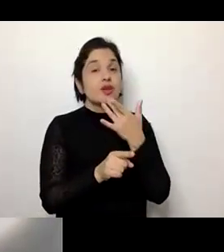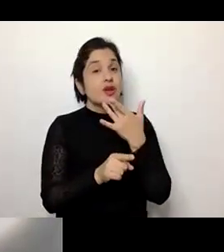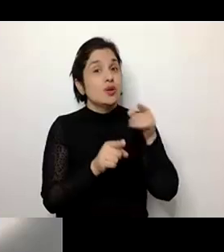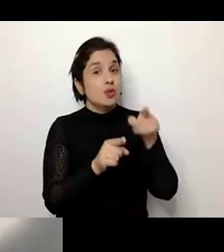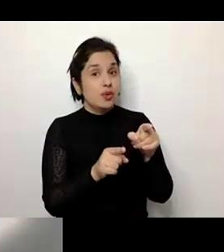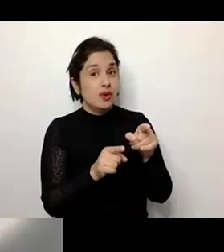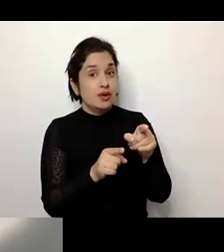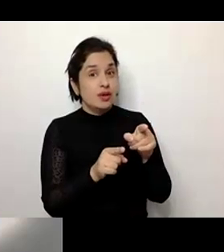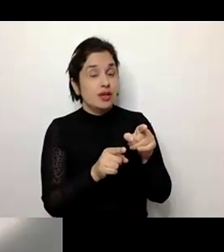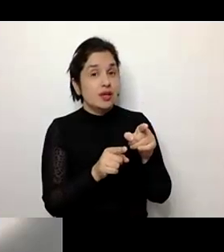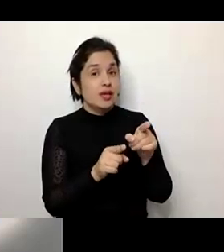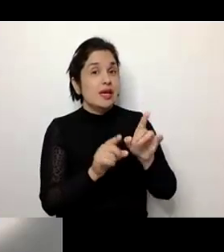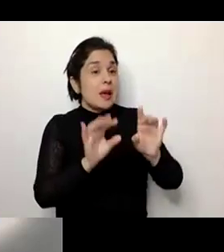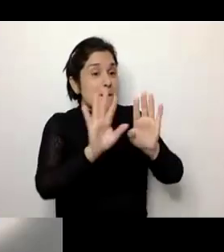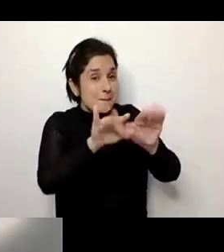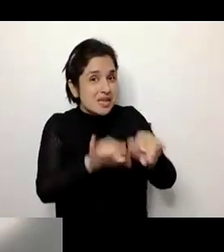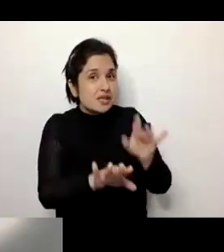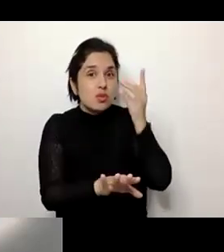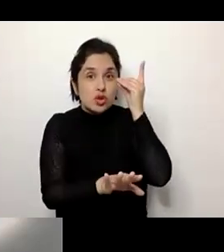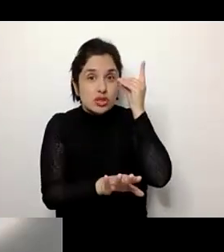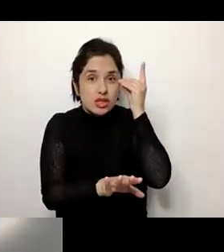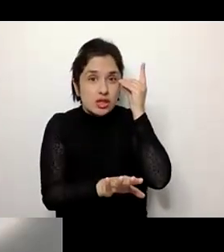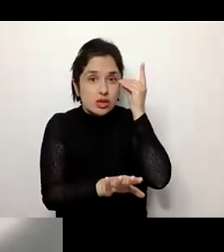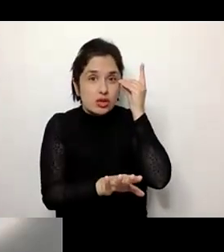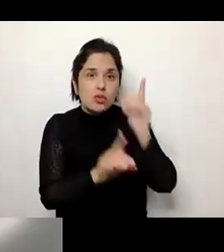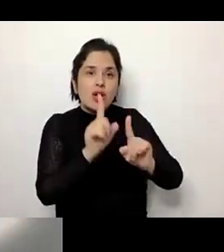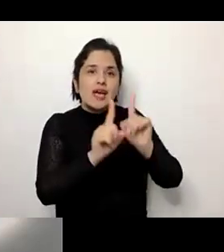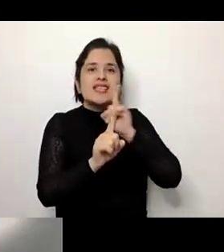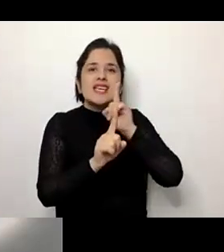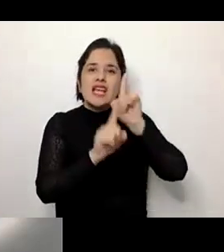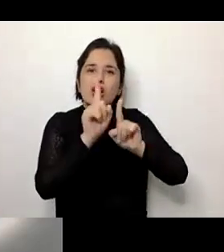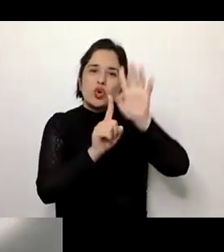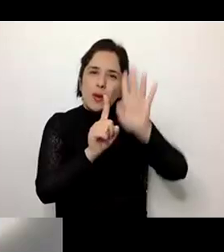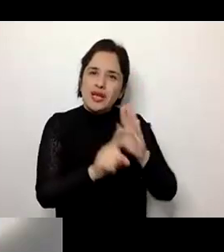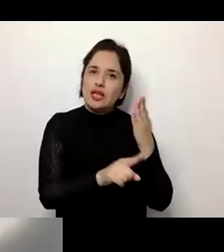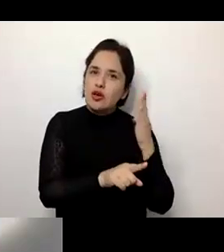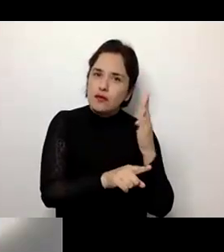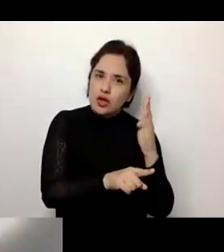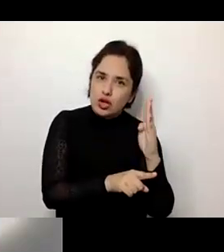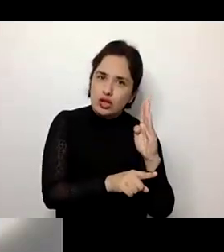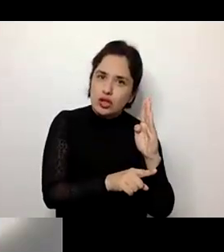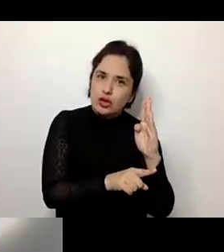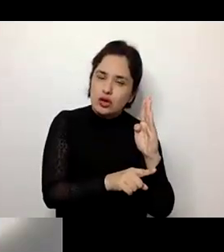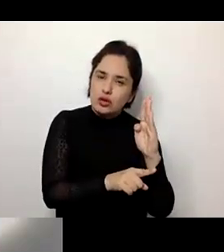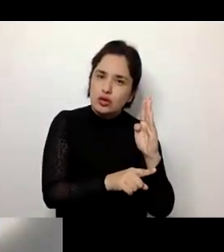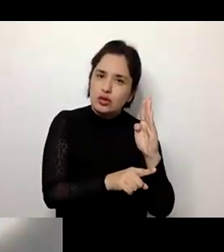decorrência da própria síndrome, existem alguns aspectos biológicos que vão